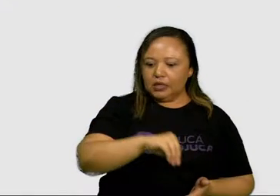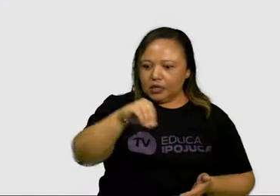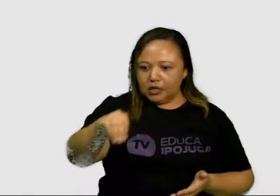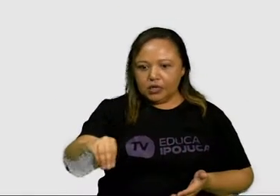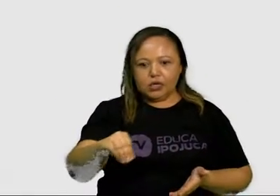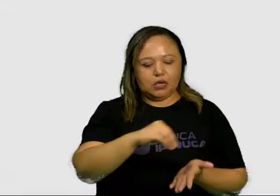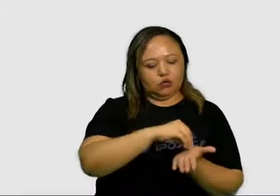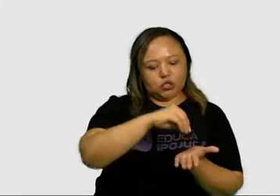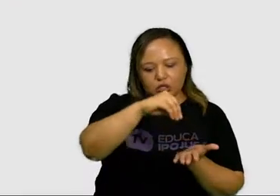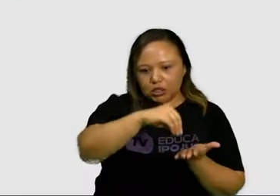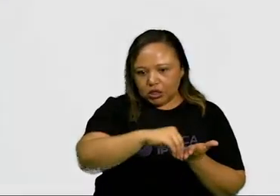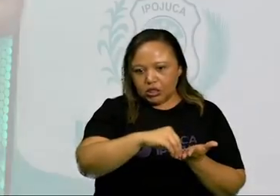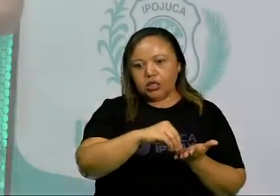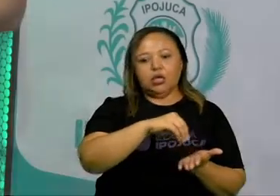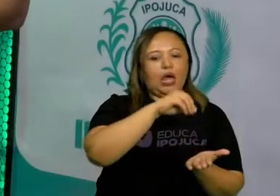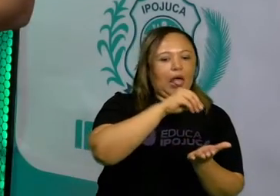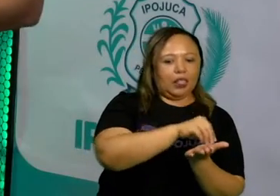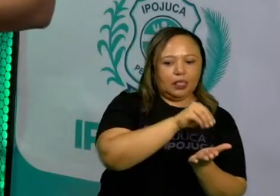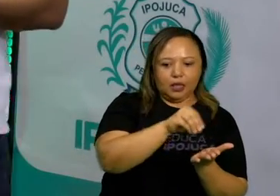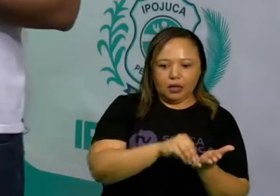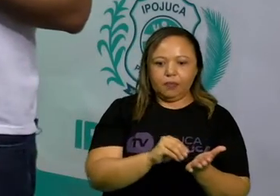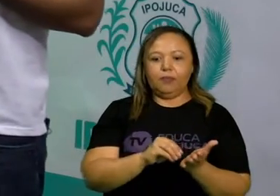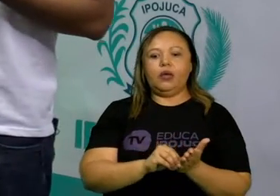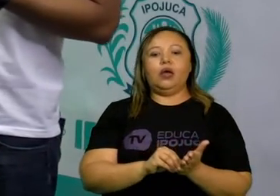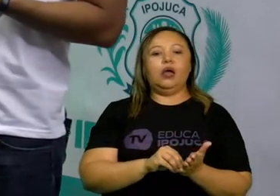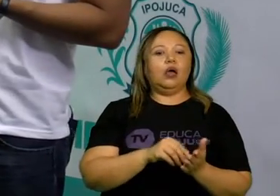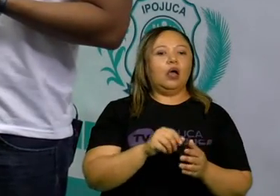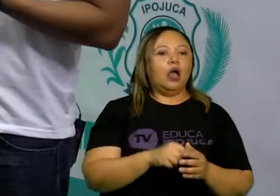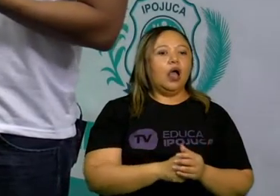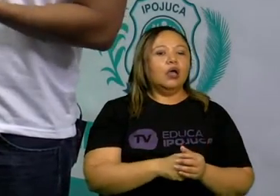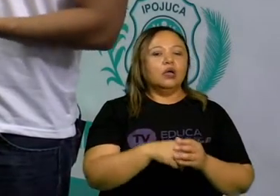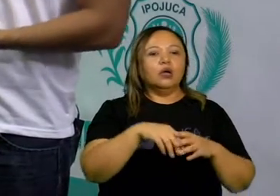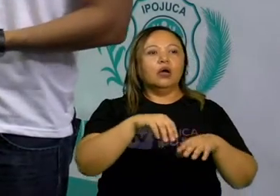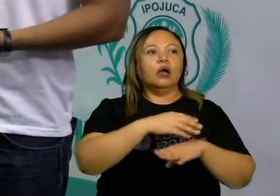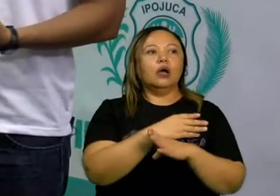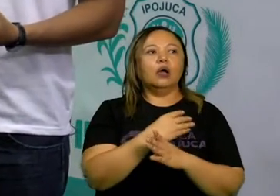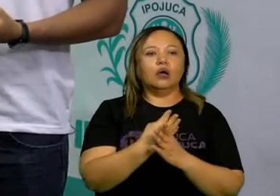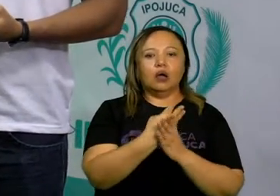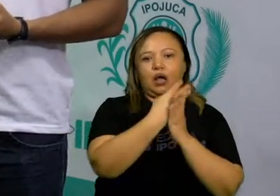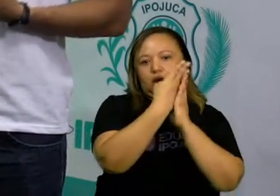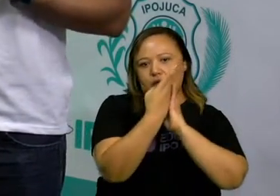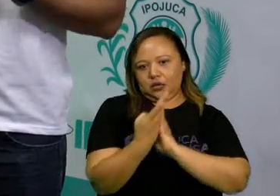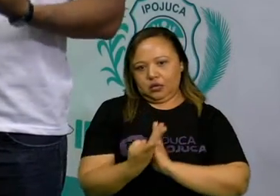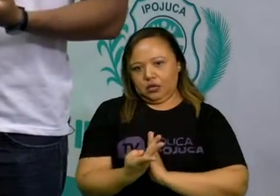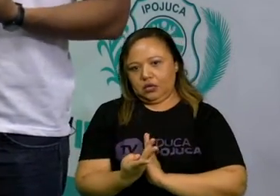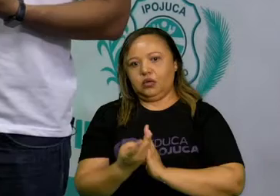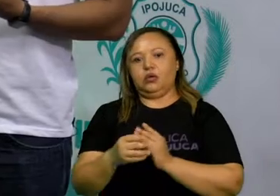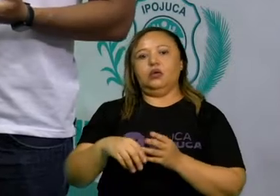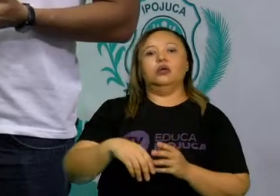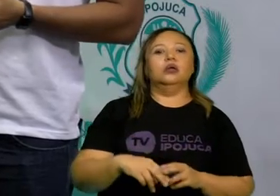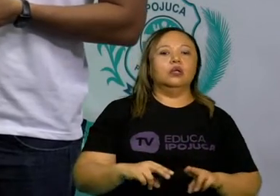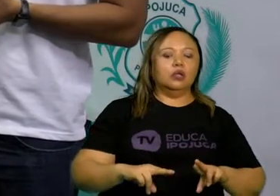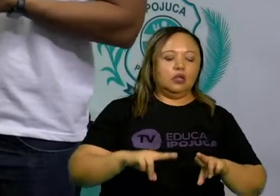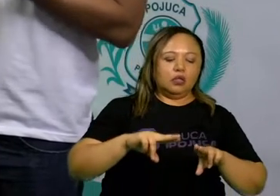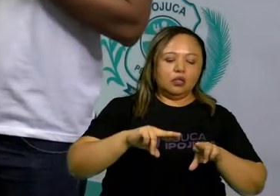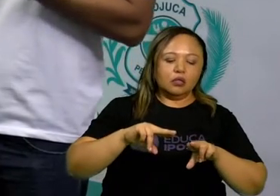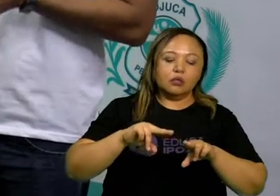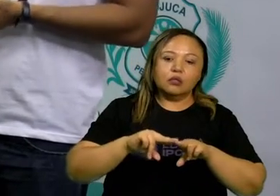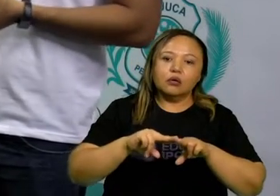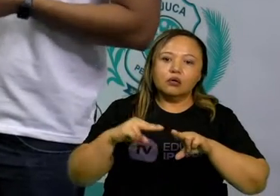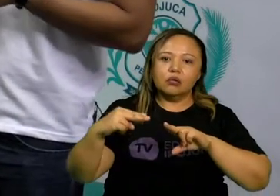bilhar, os jogos esportivos, onde a gente encontra atividades que são referentes a práticas